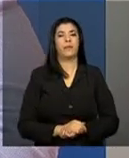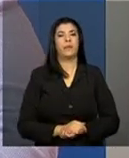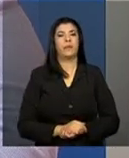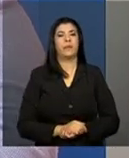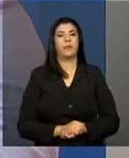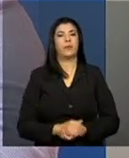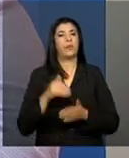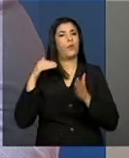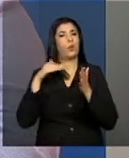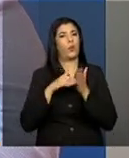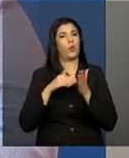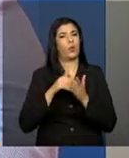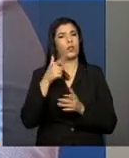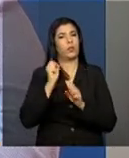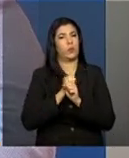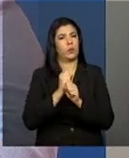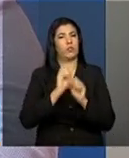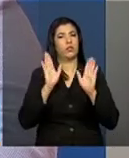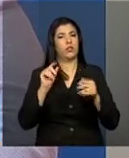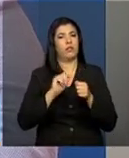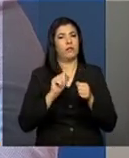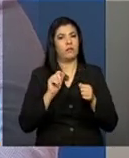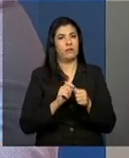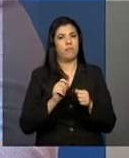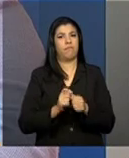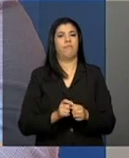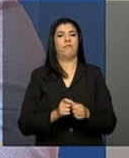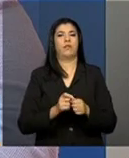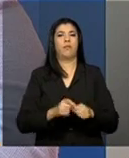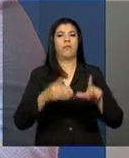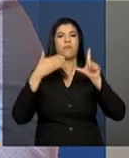já viemos tratar desse assunto nesse espaço,